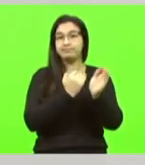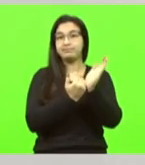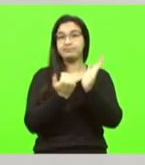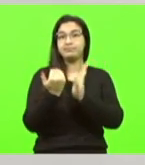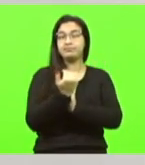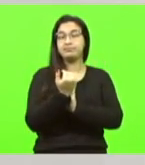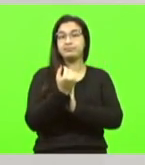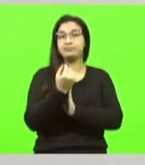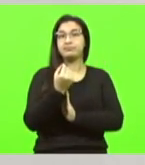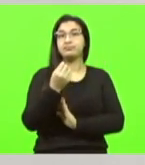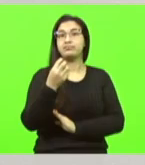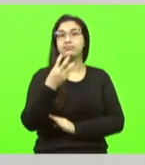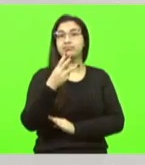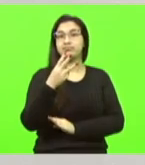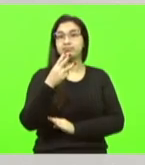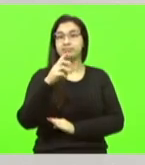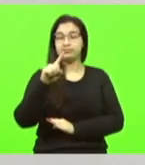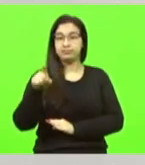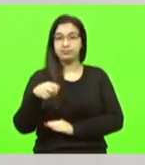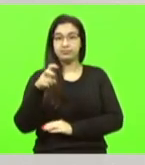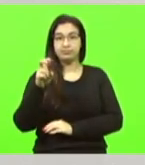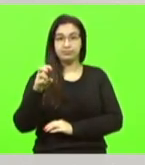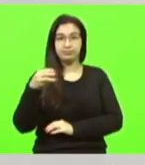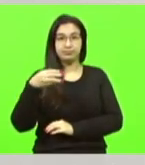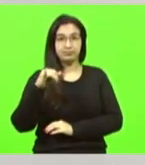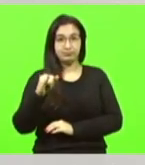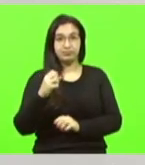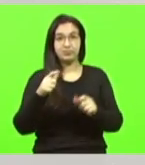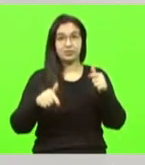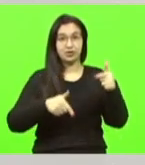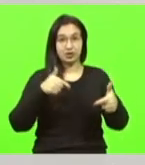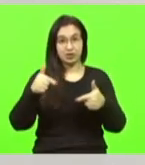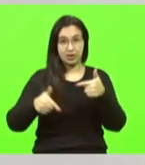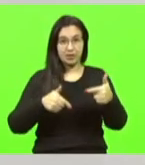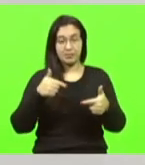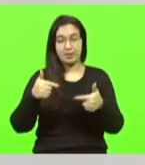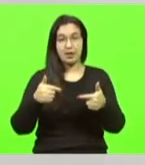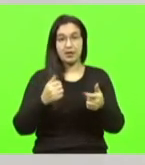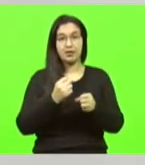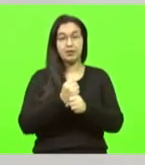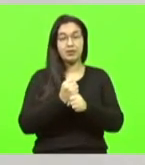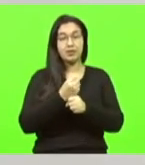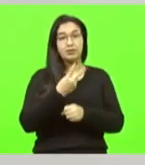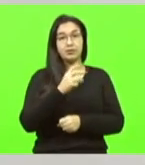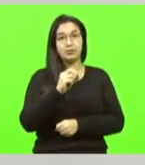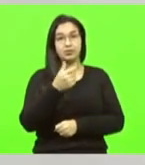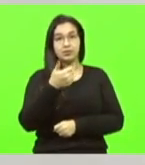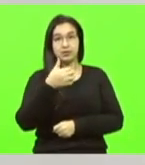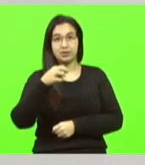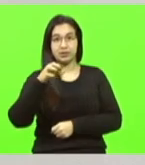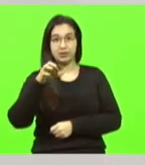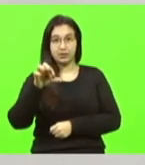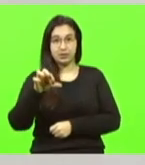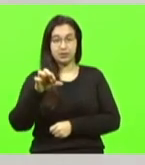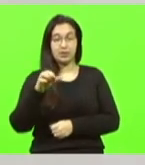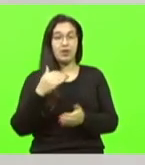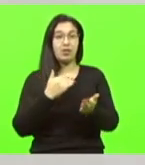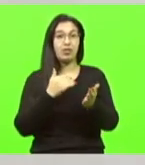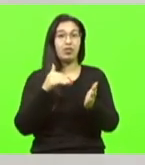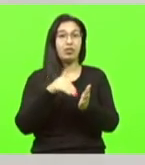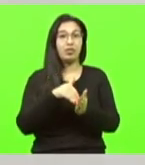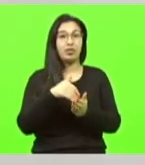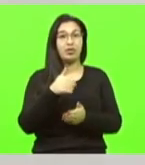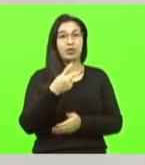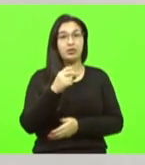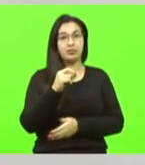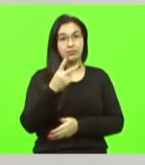empregos diretos desde seu início em 2009 até 2018. Isso significa em média 390 mil empregos